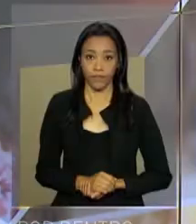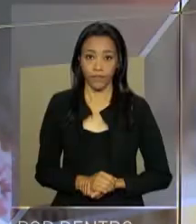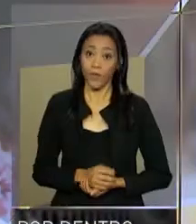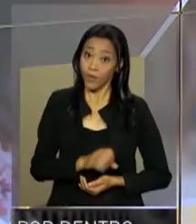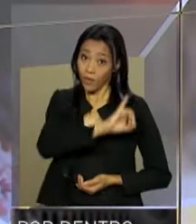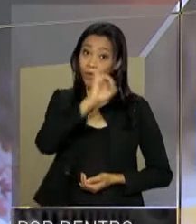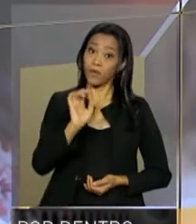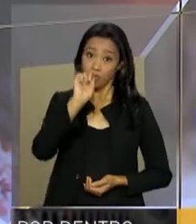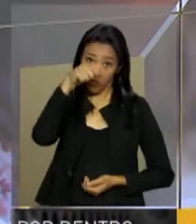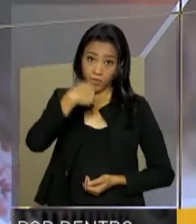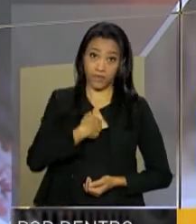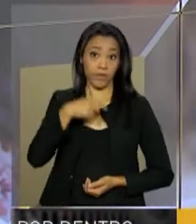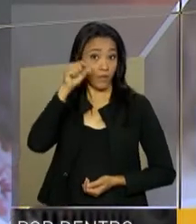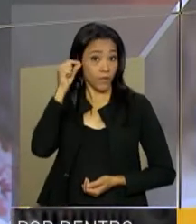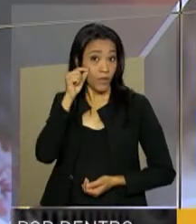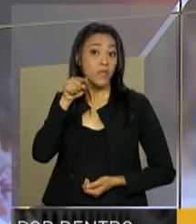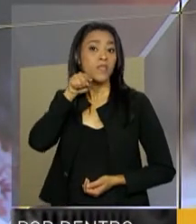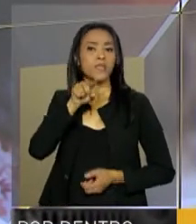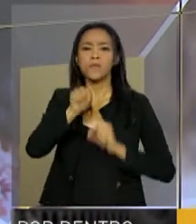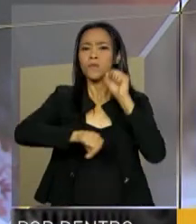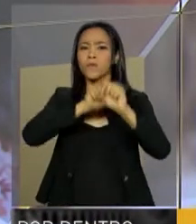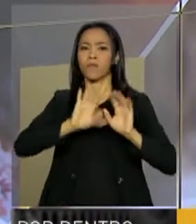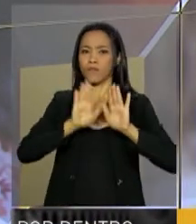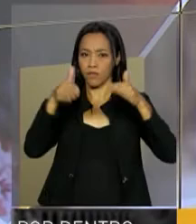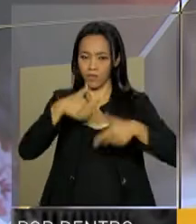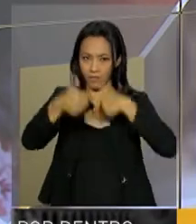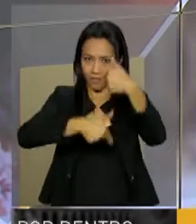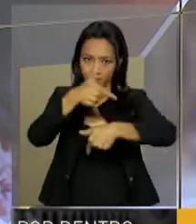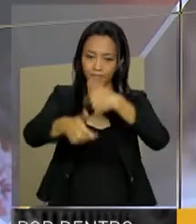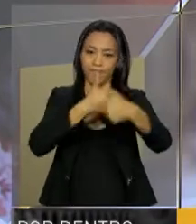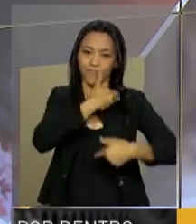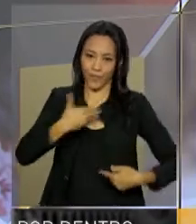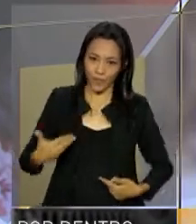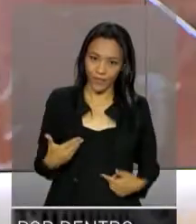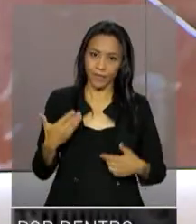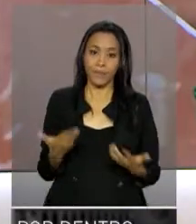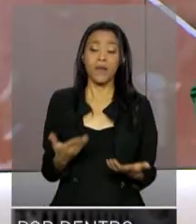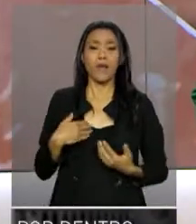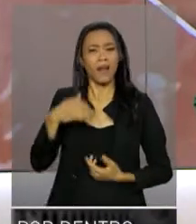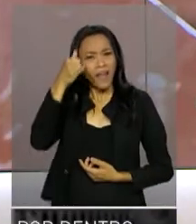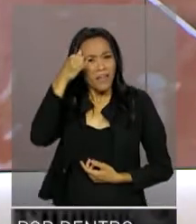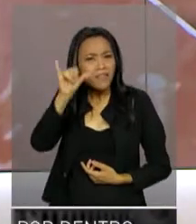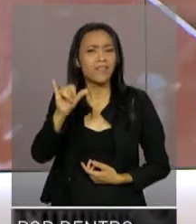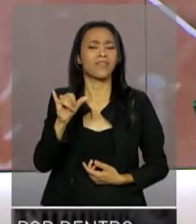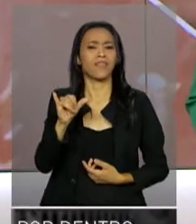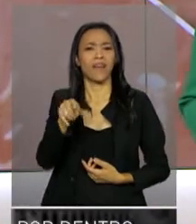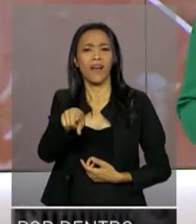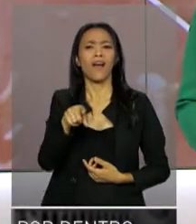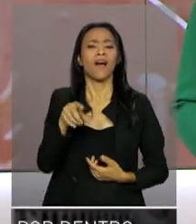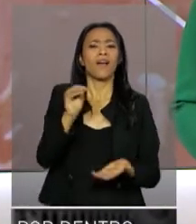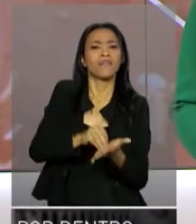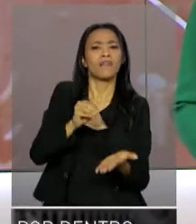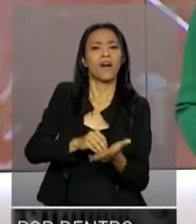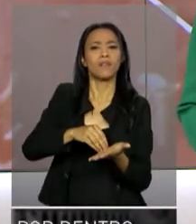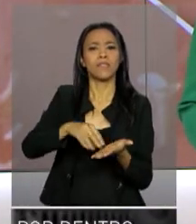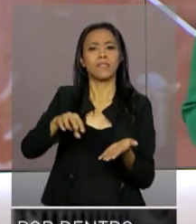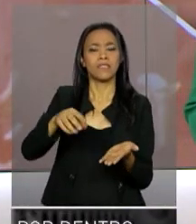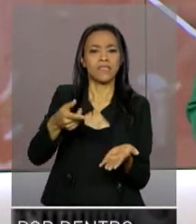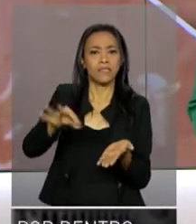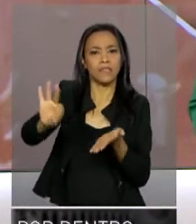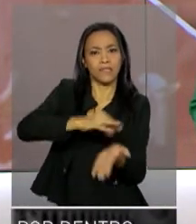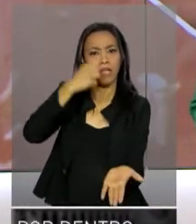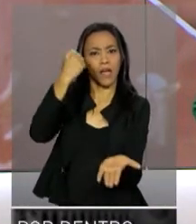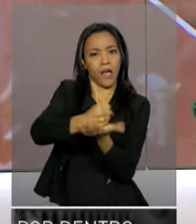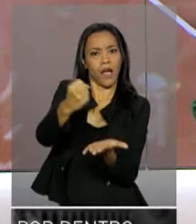Olá, eu sou Renata Corsini e esse é o programa Por Dentro do Governo. Para combater a informalidade no mercado de